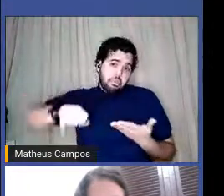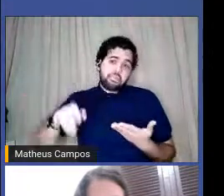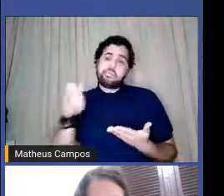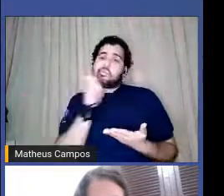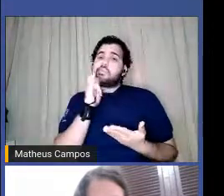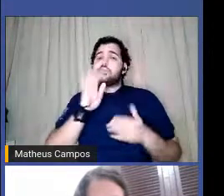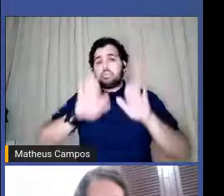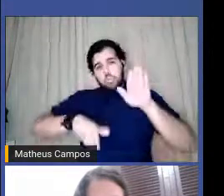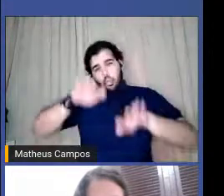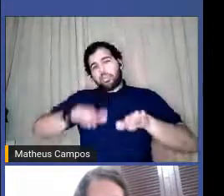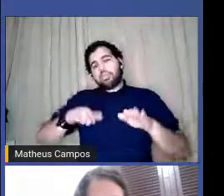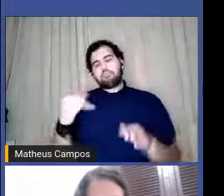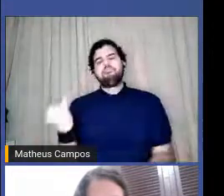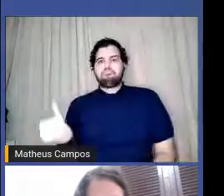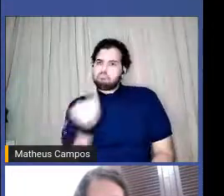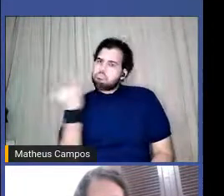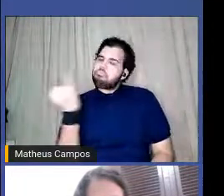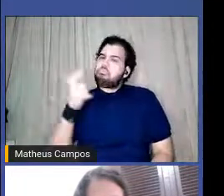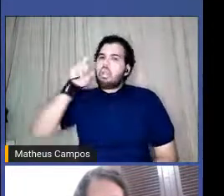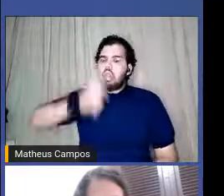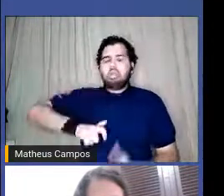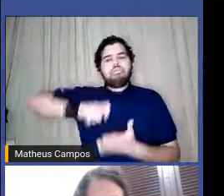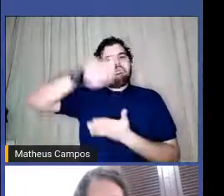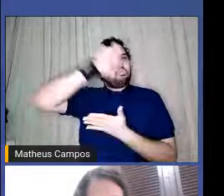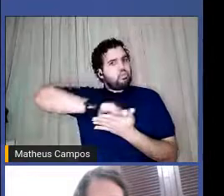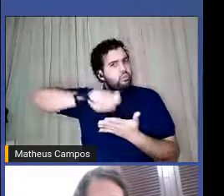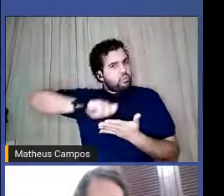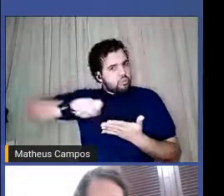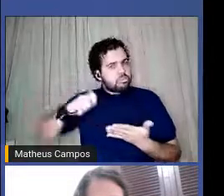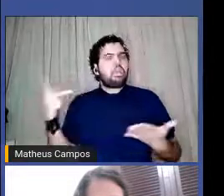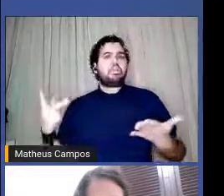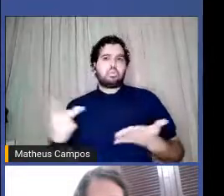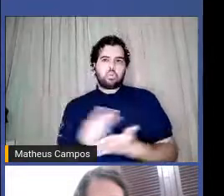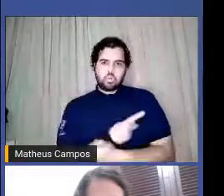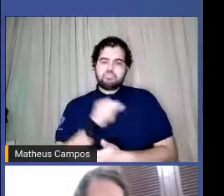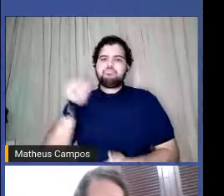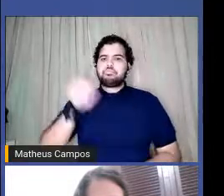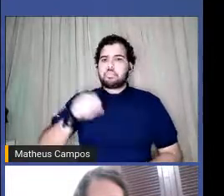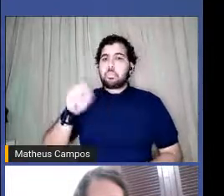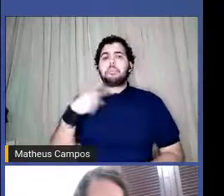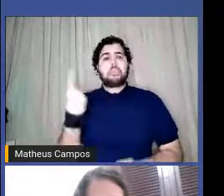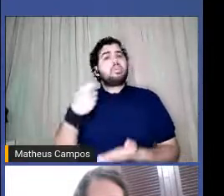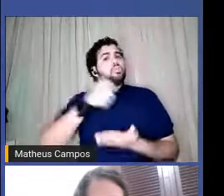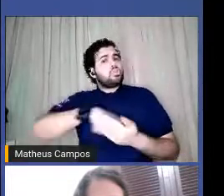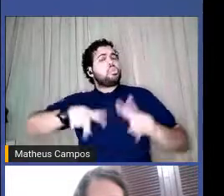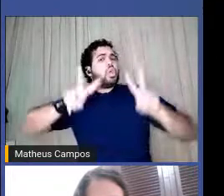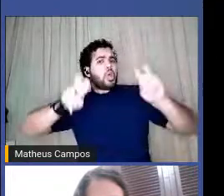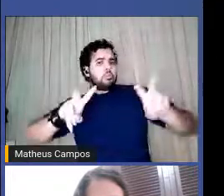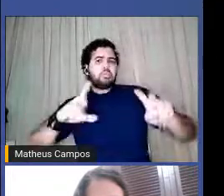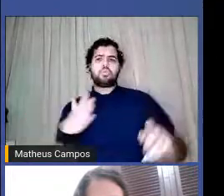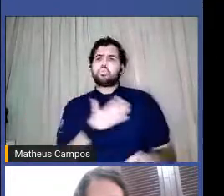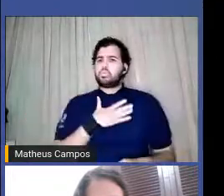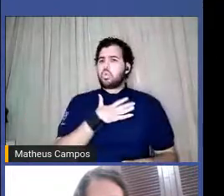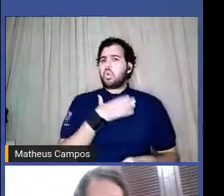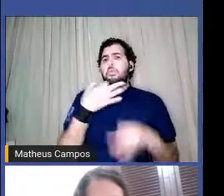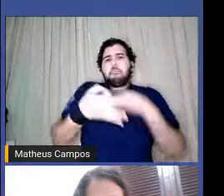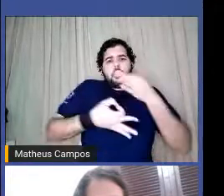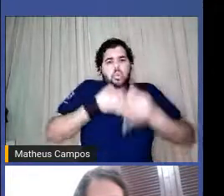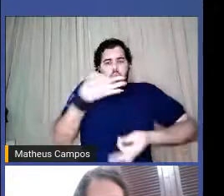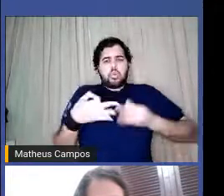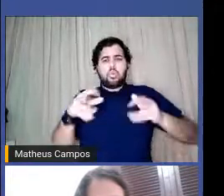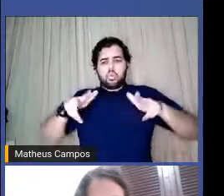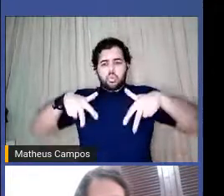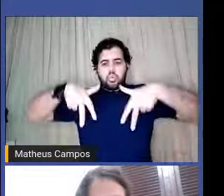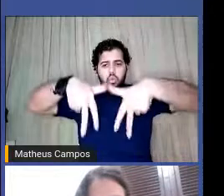interessante que se escreva e que acontece muito, a gente escreve sobre as nossas questões de gênero e